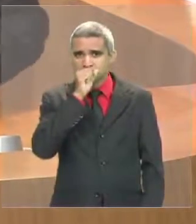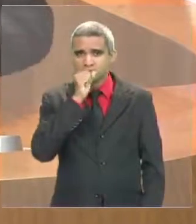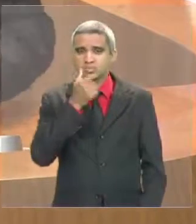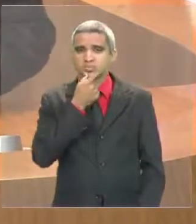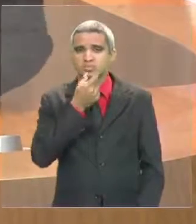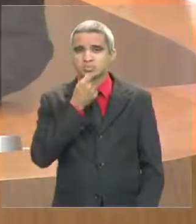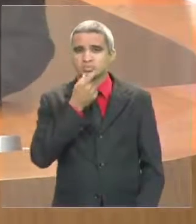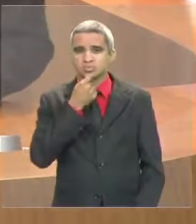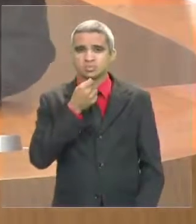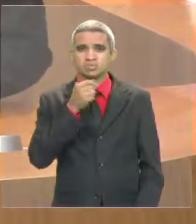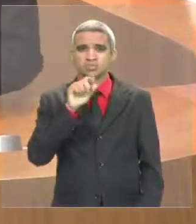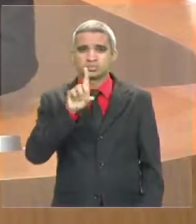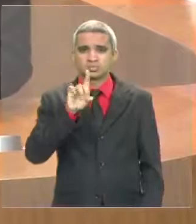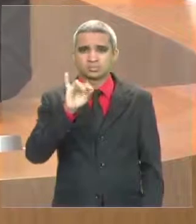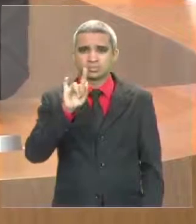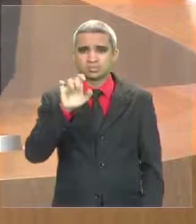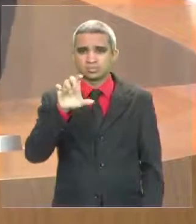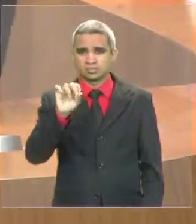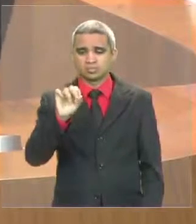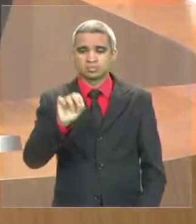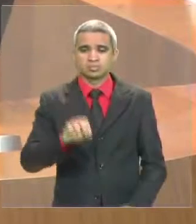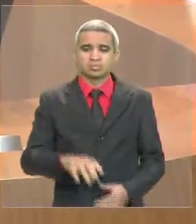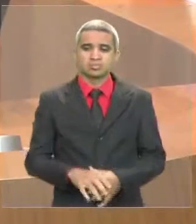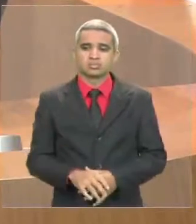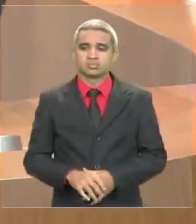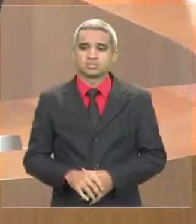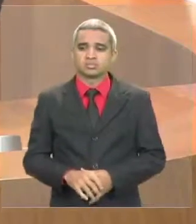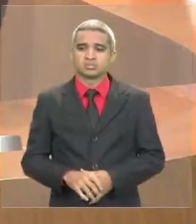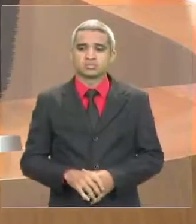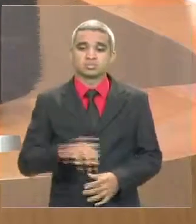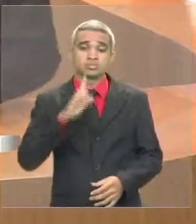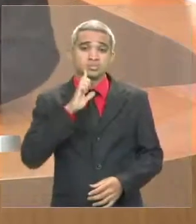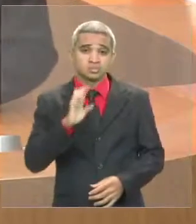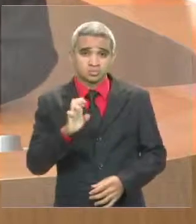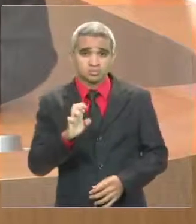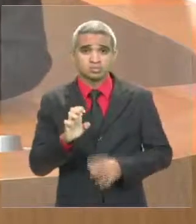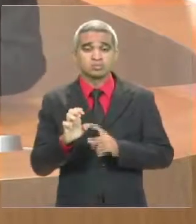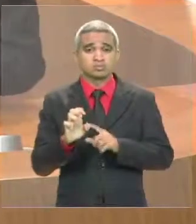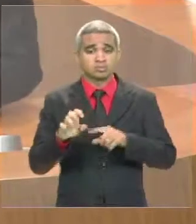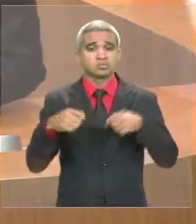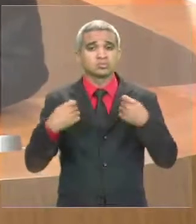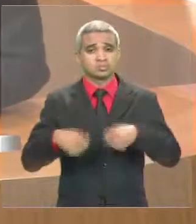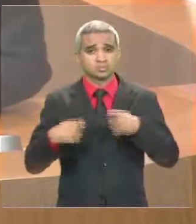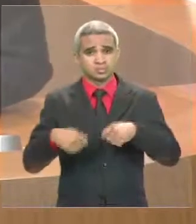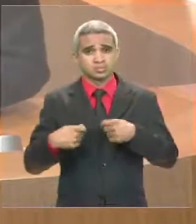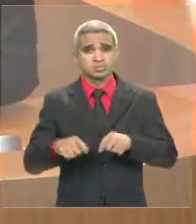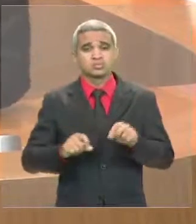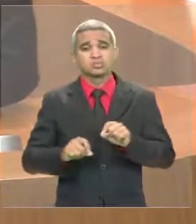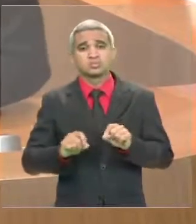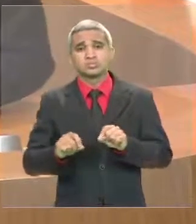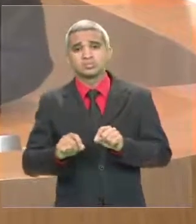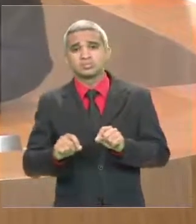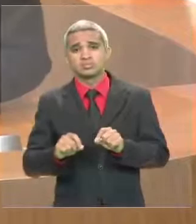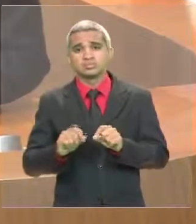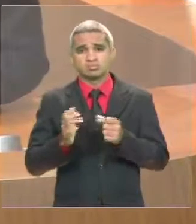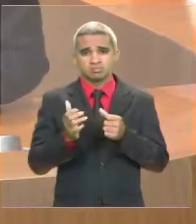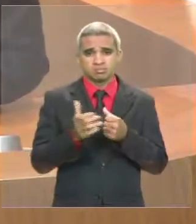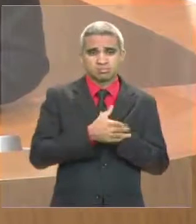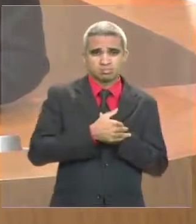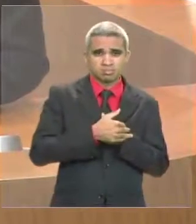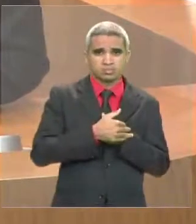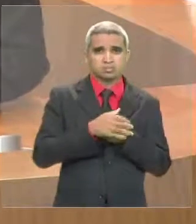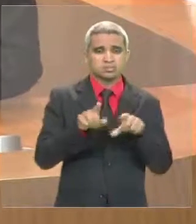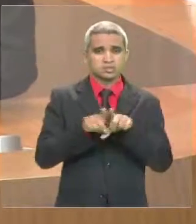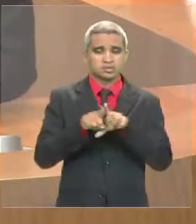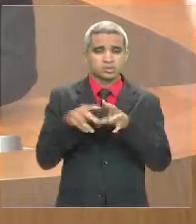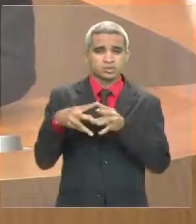jornalista Diego Emi. Edvaldo deveria manter a mesma postura silenciosa e de sumiço, fazendo um favor à população do